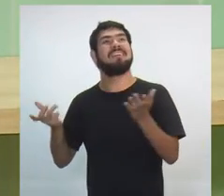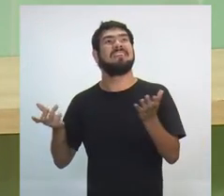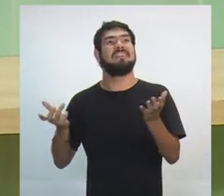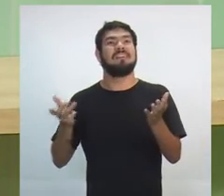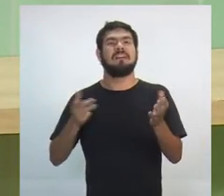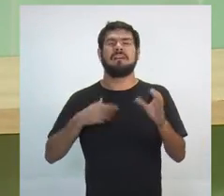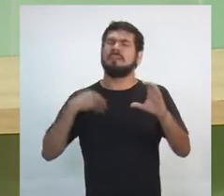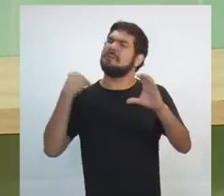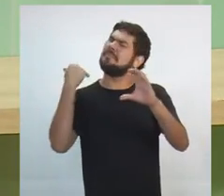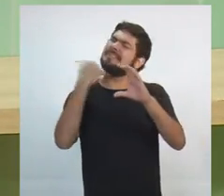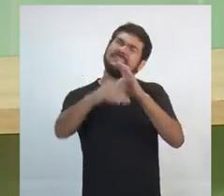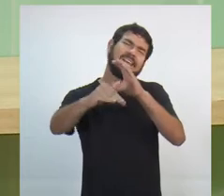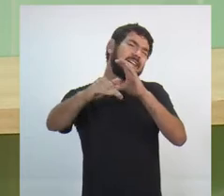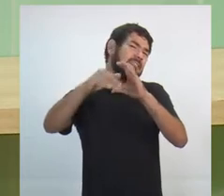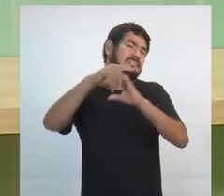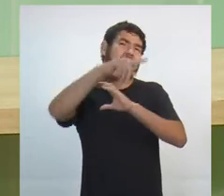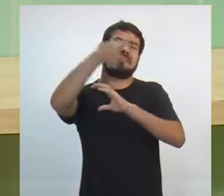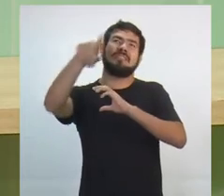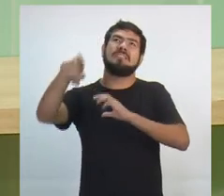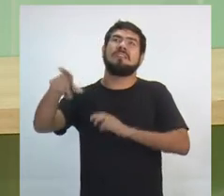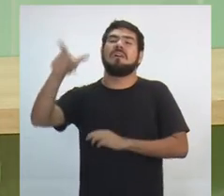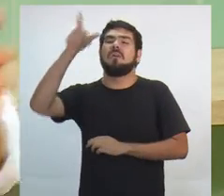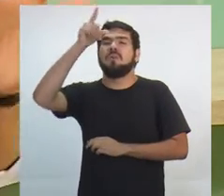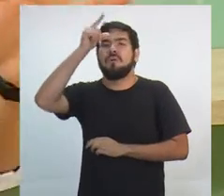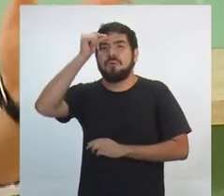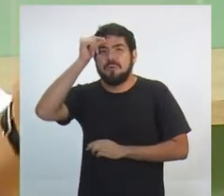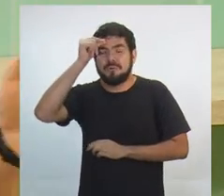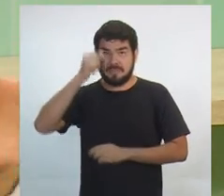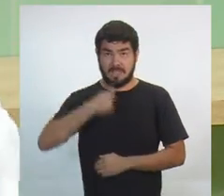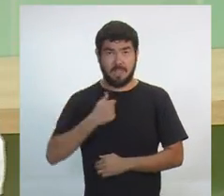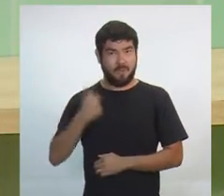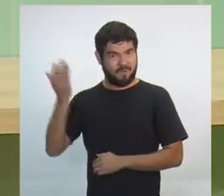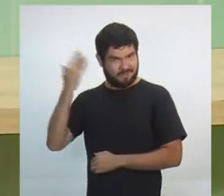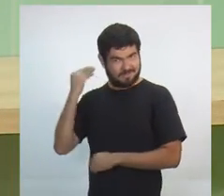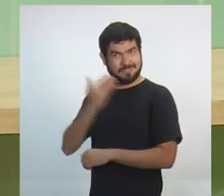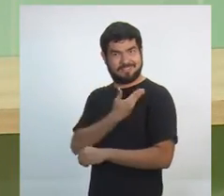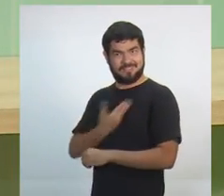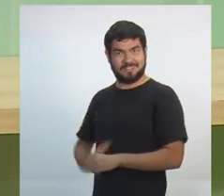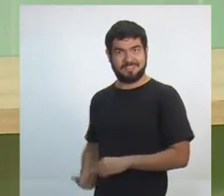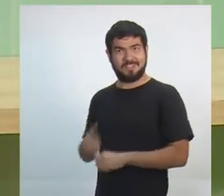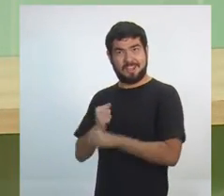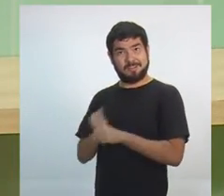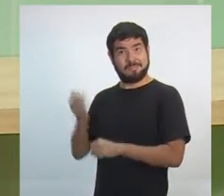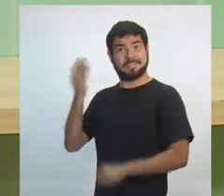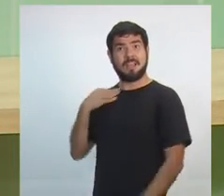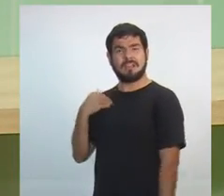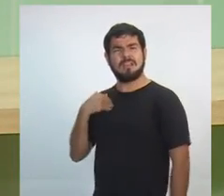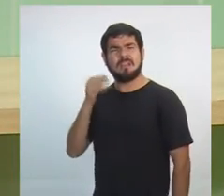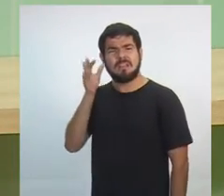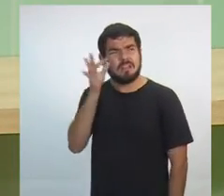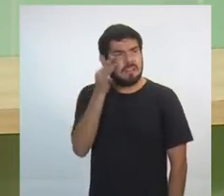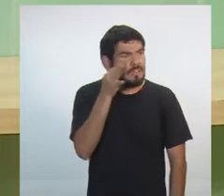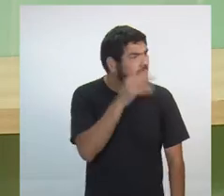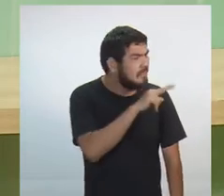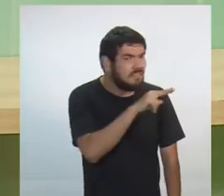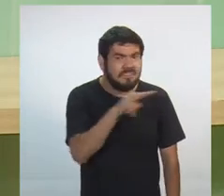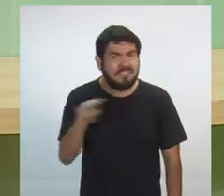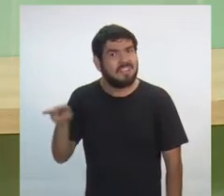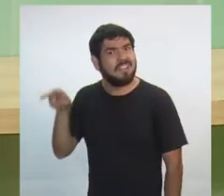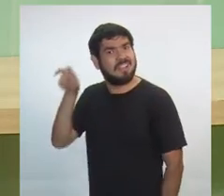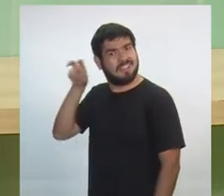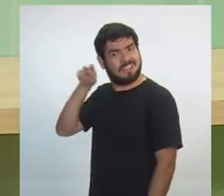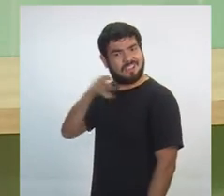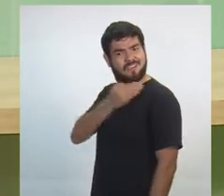levar uma mensagem de esperança para você. Estive governador ano passado e pude ver que a cadeira de governador